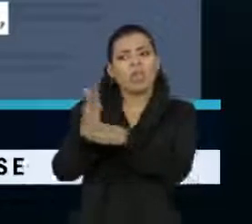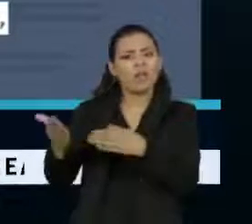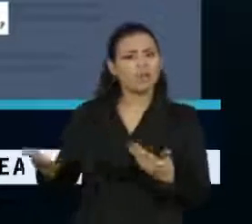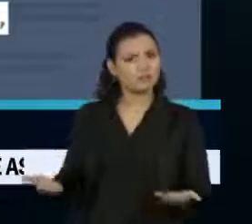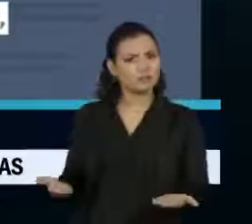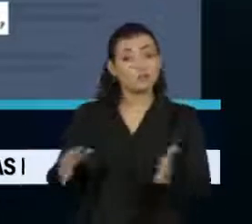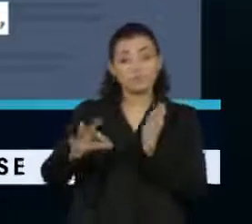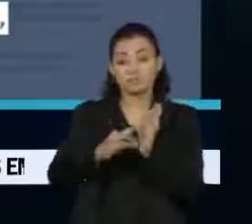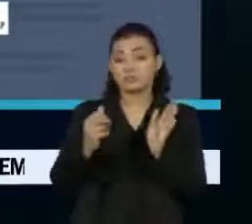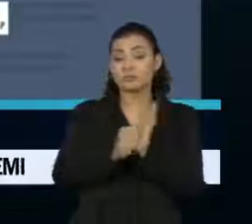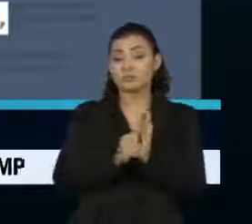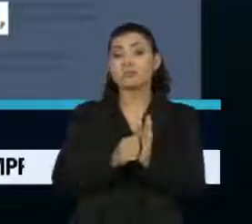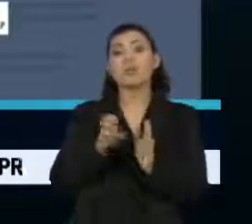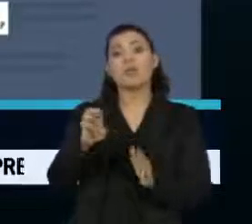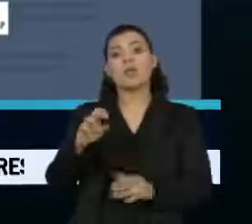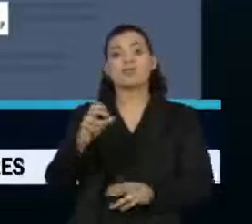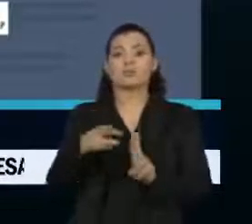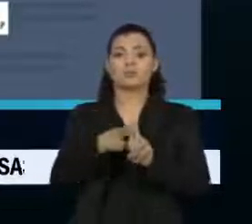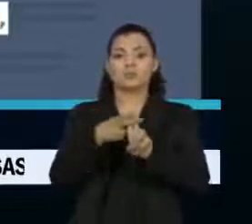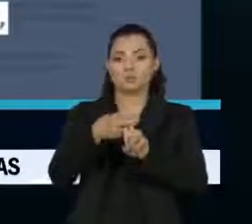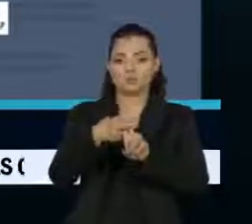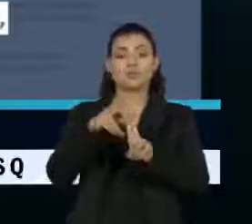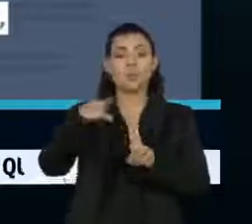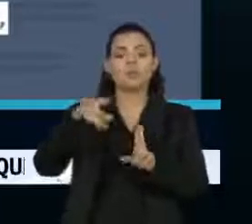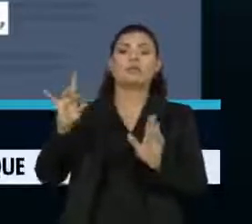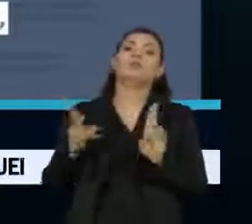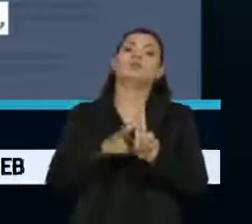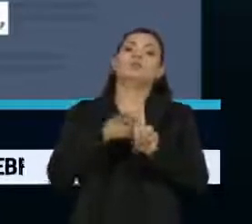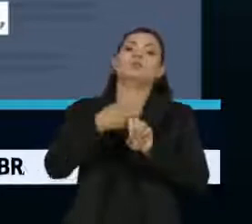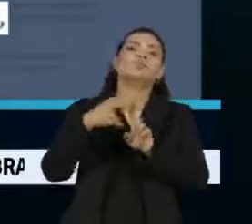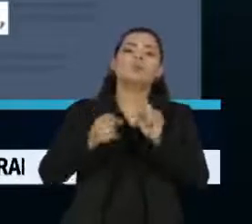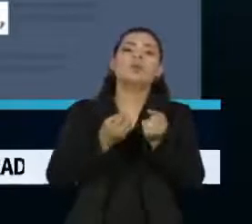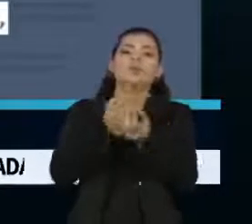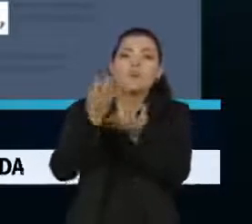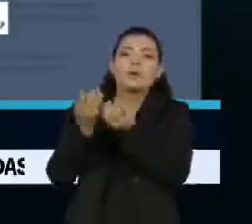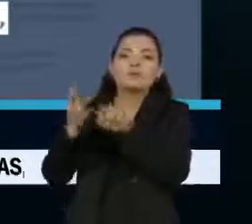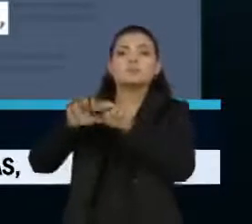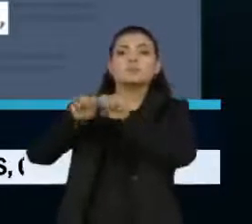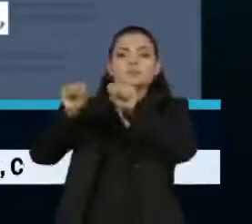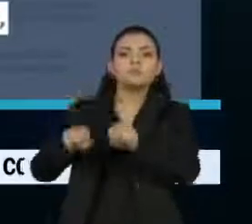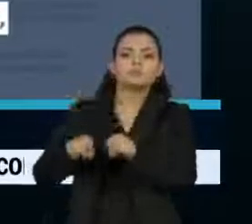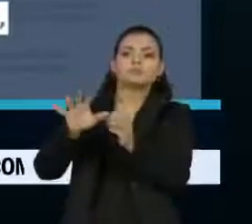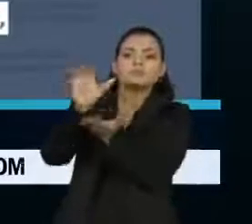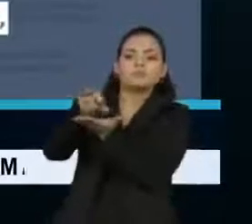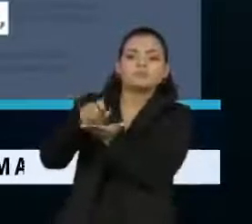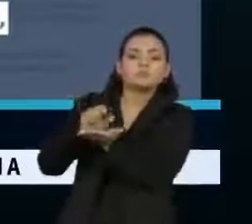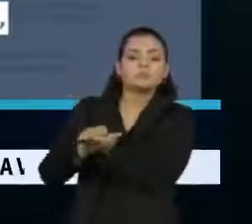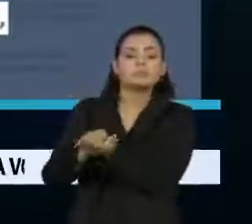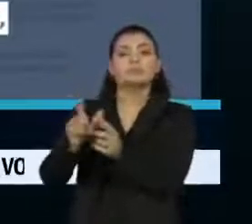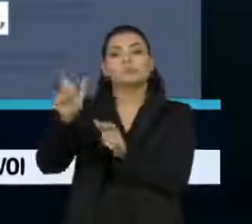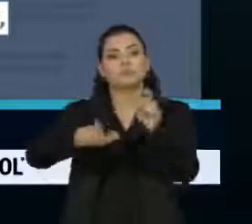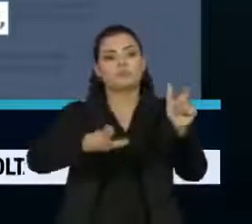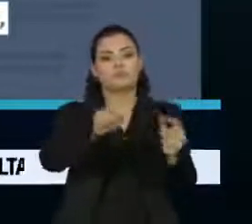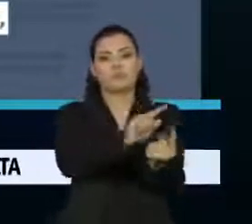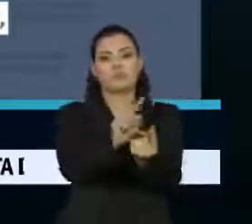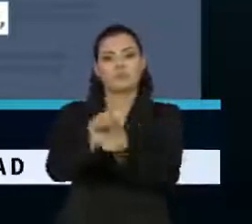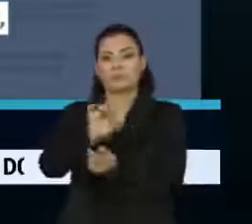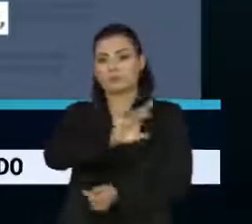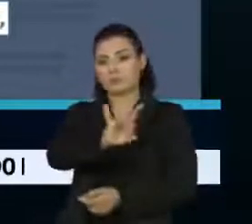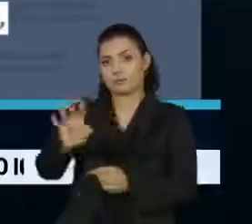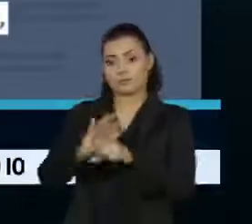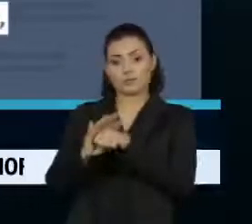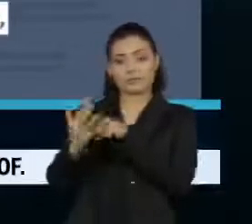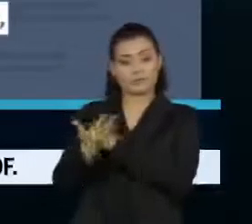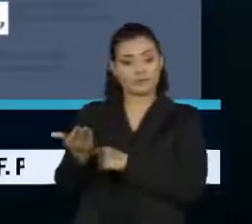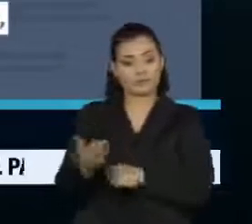cadastradas no ESUS, o canal oficial para o registro das notificações compulsórias de casos da